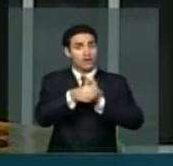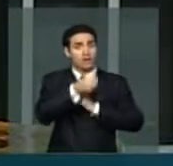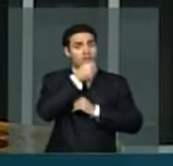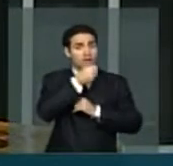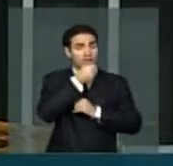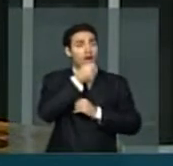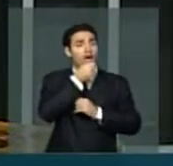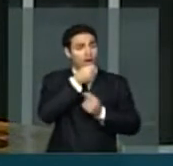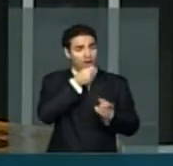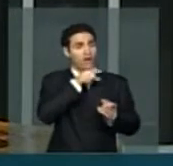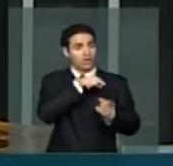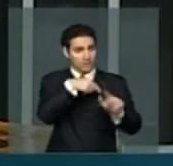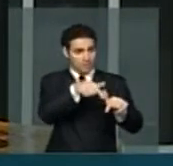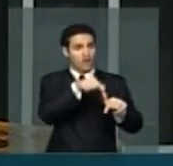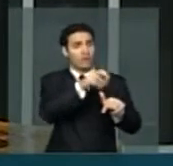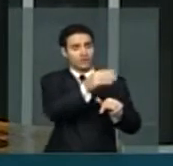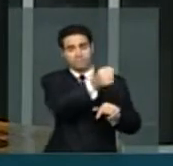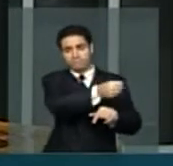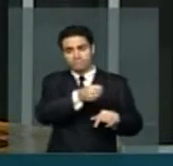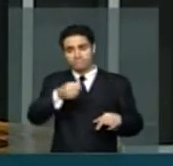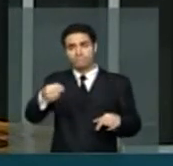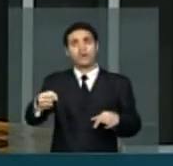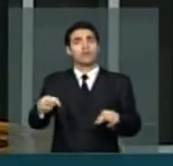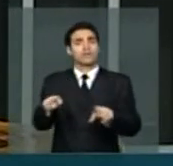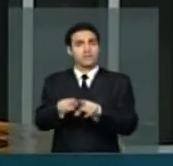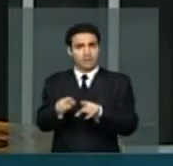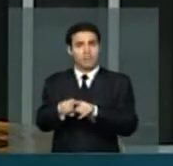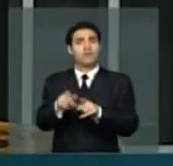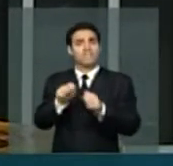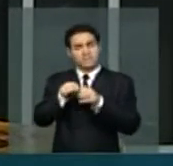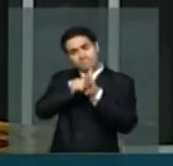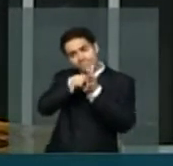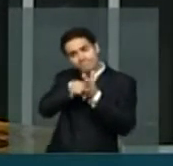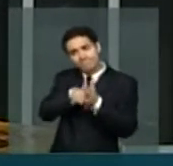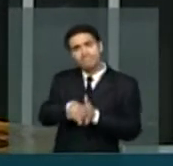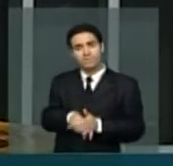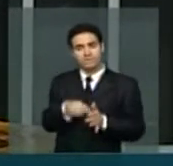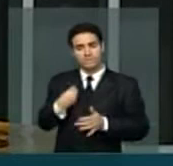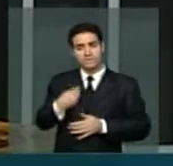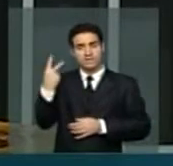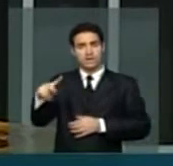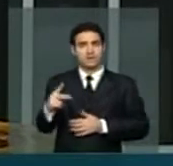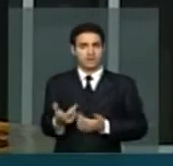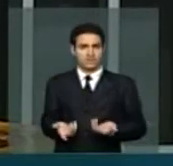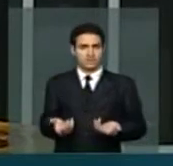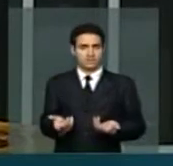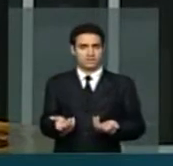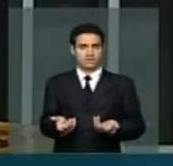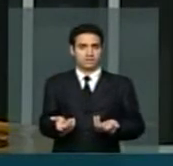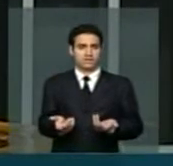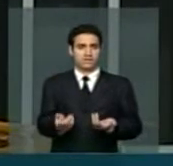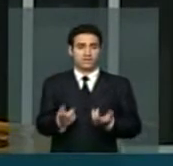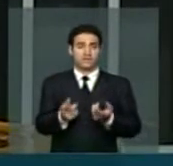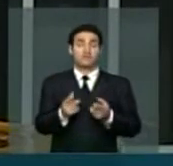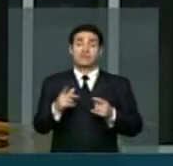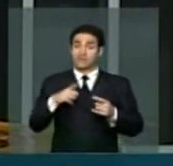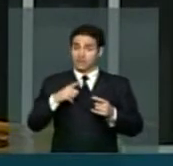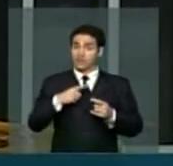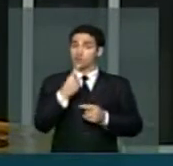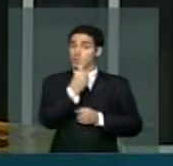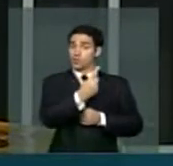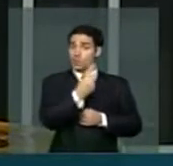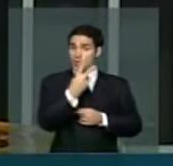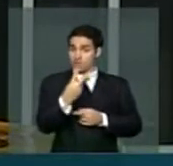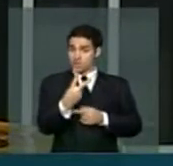convidados, convocados para participar da CPMI. Há uma resistência muito grande de dois partidos